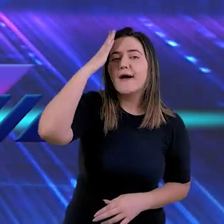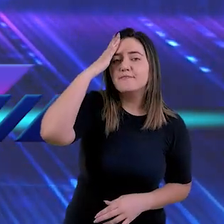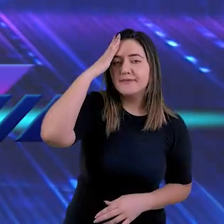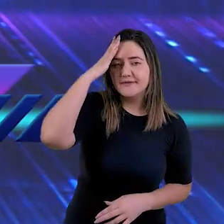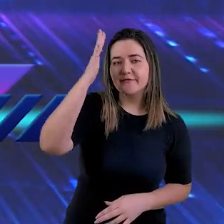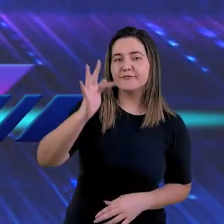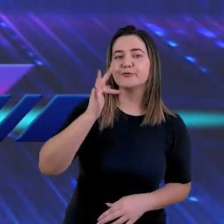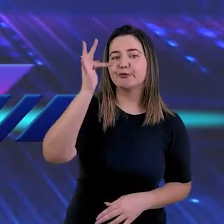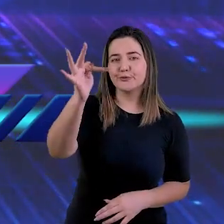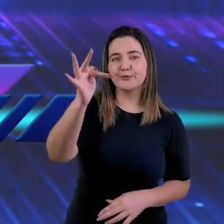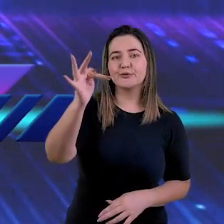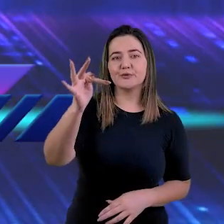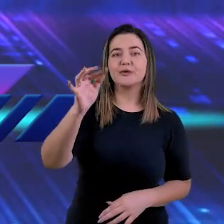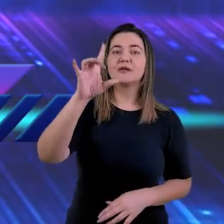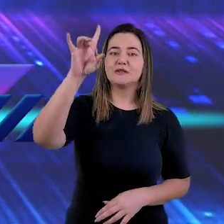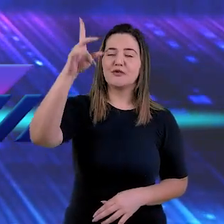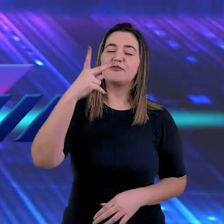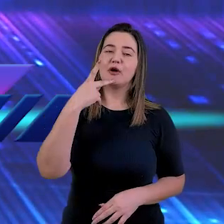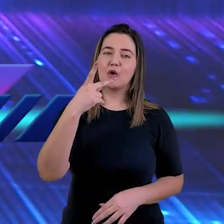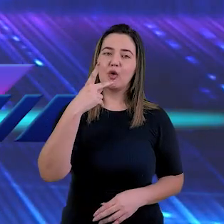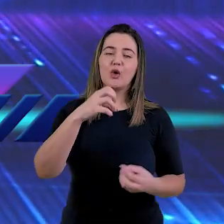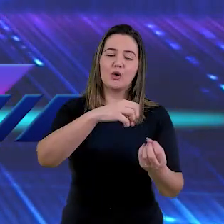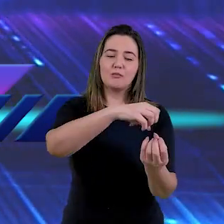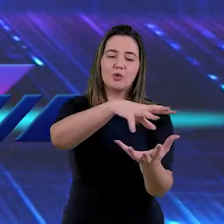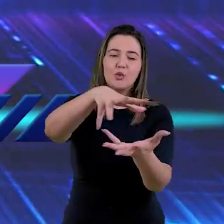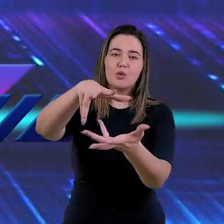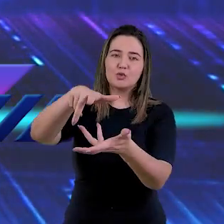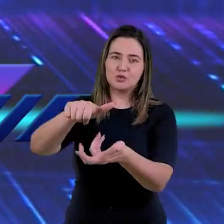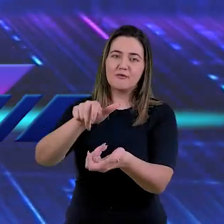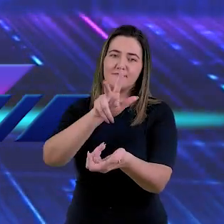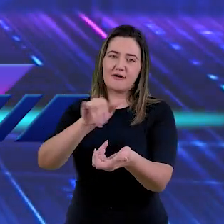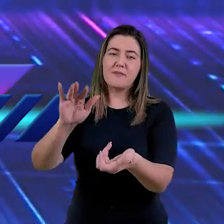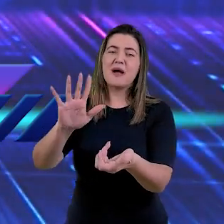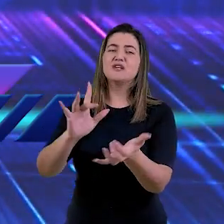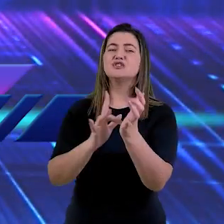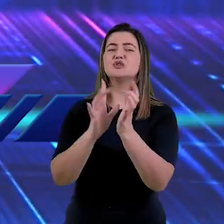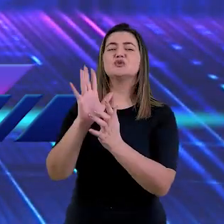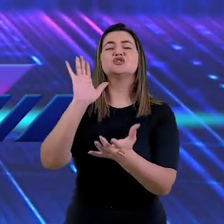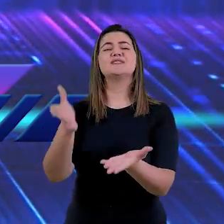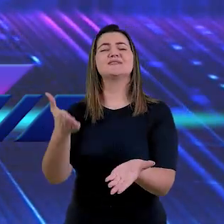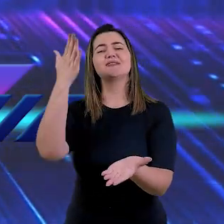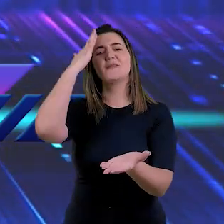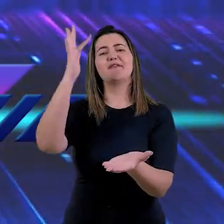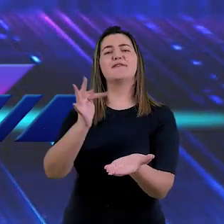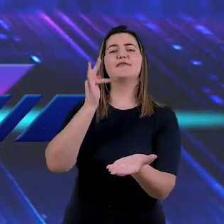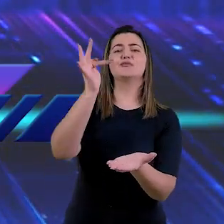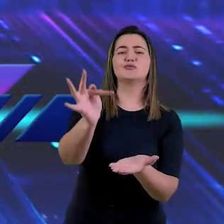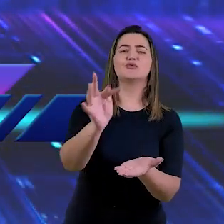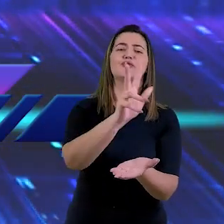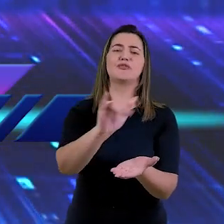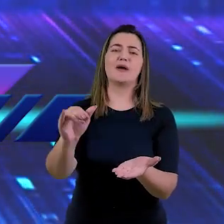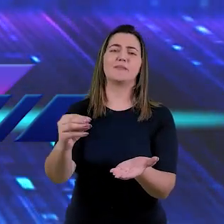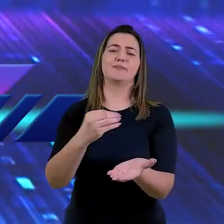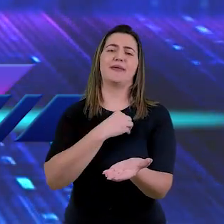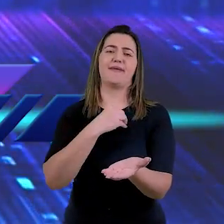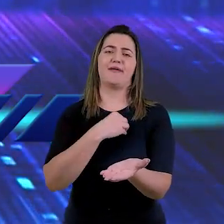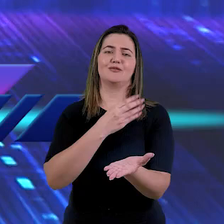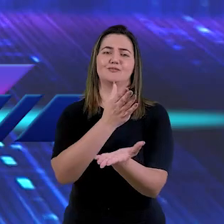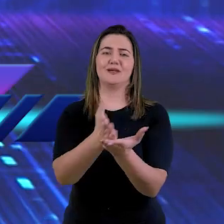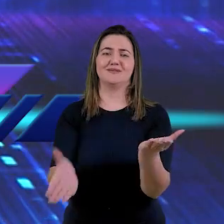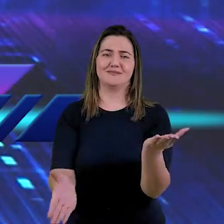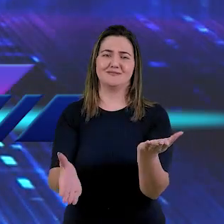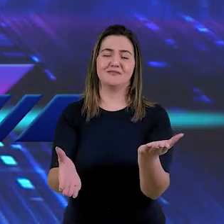estava dizendo, haja cruz. Deus não permitiria que o ser humano se